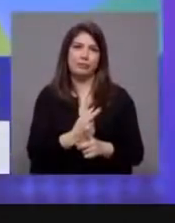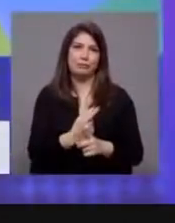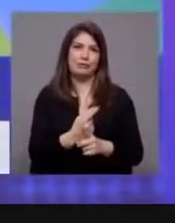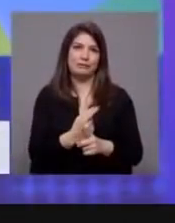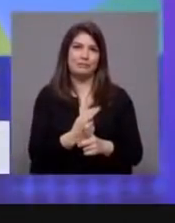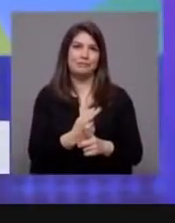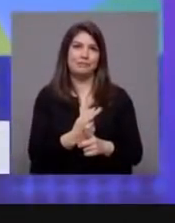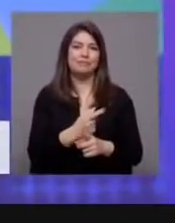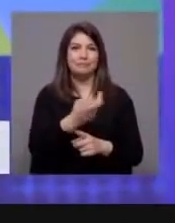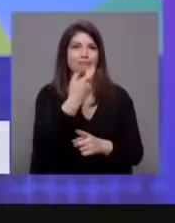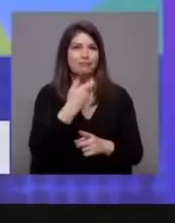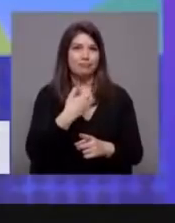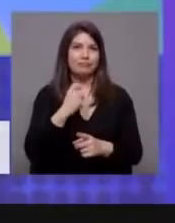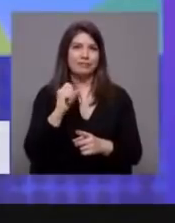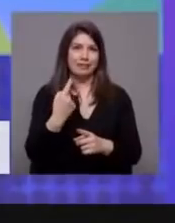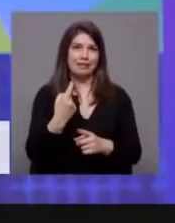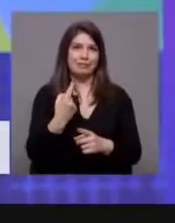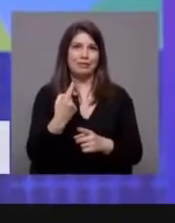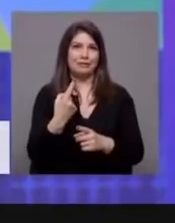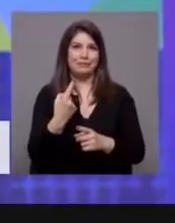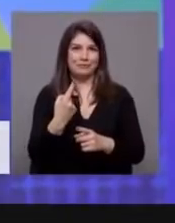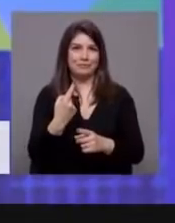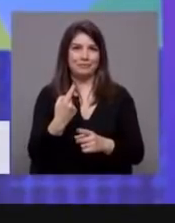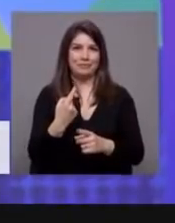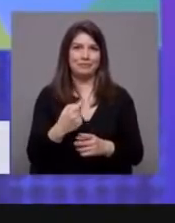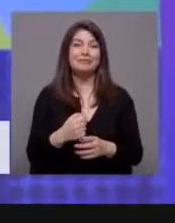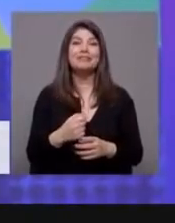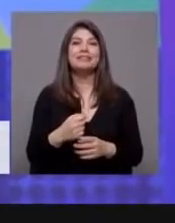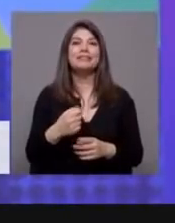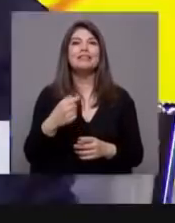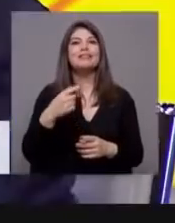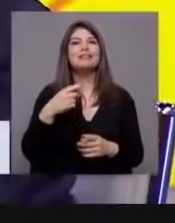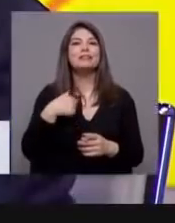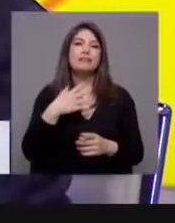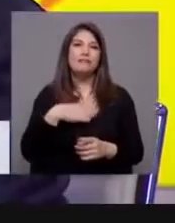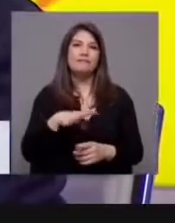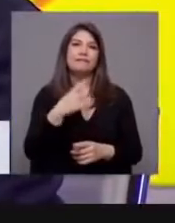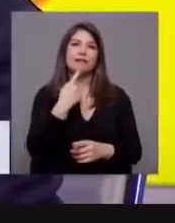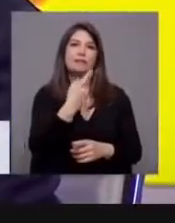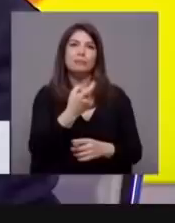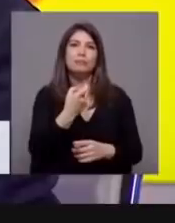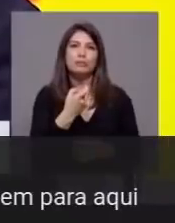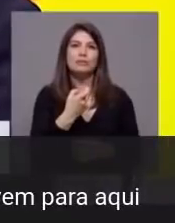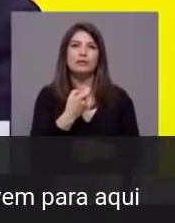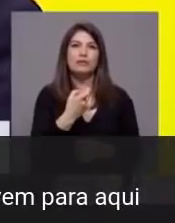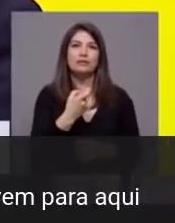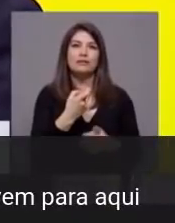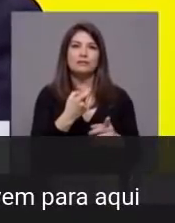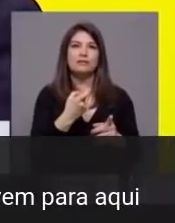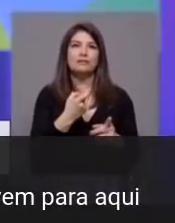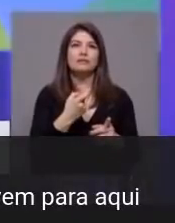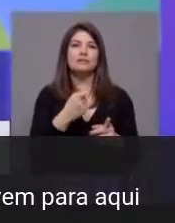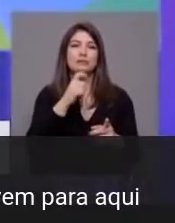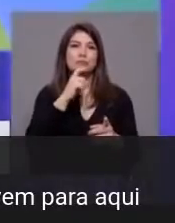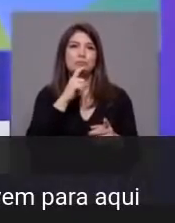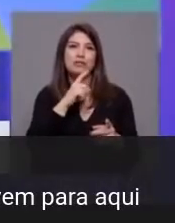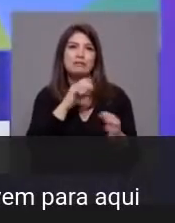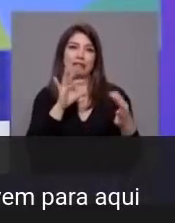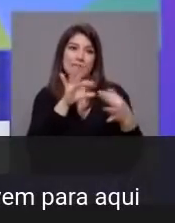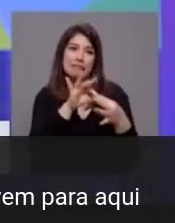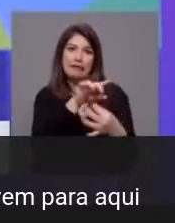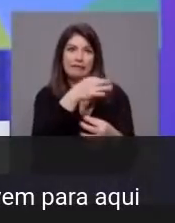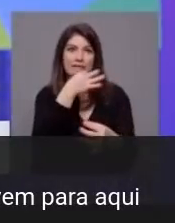pergunta. Responda rapidamente, para lhe colocar a pergunta. Deixe-me perguntar-lhe. Pergunte-me, pergunte-me. Aquilo que está a dizer